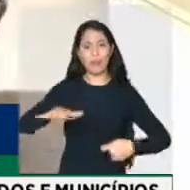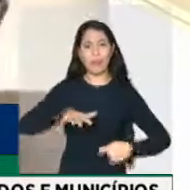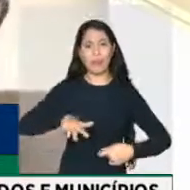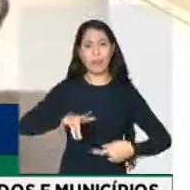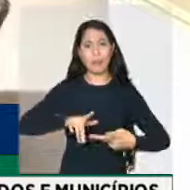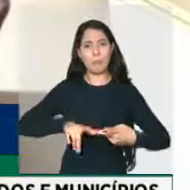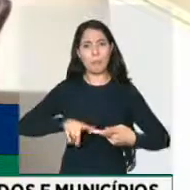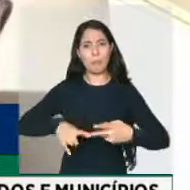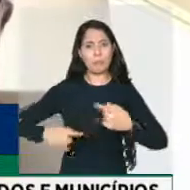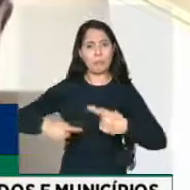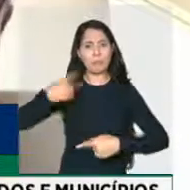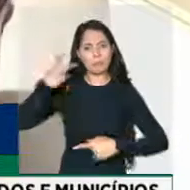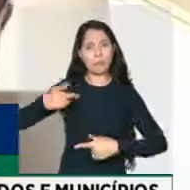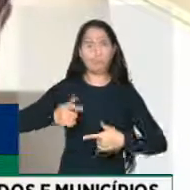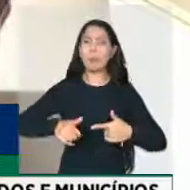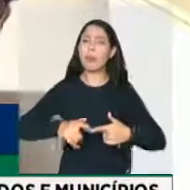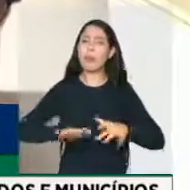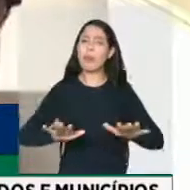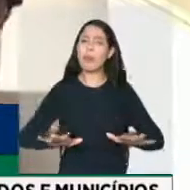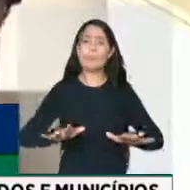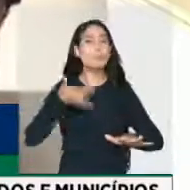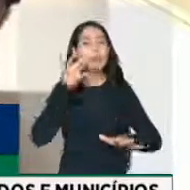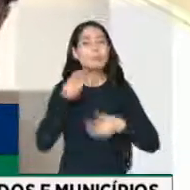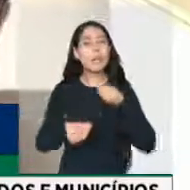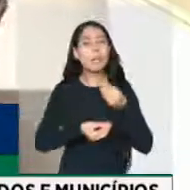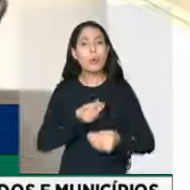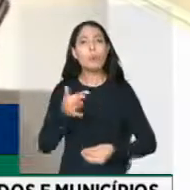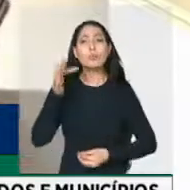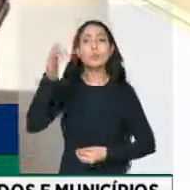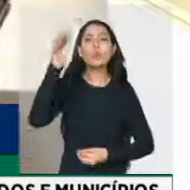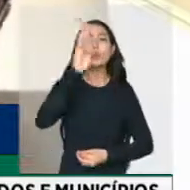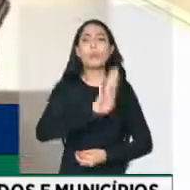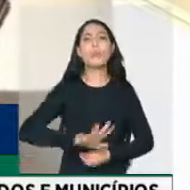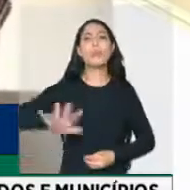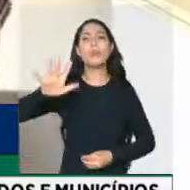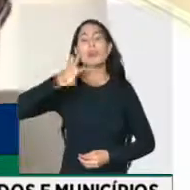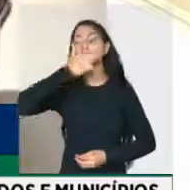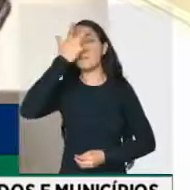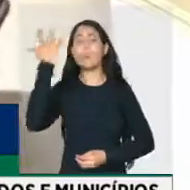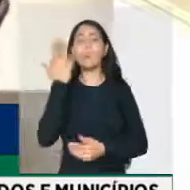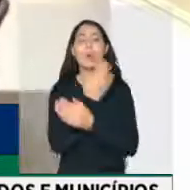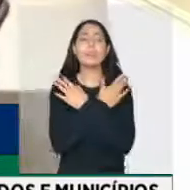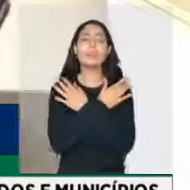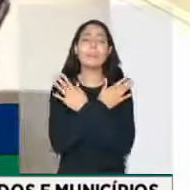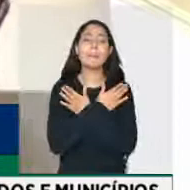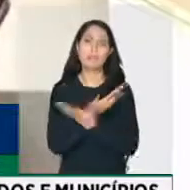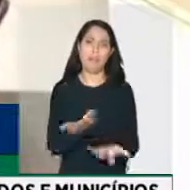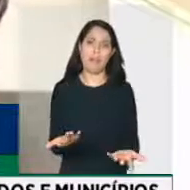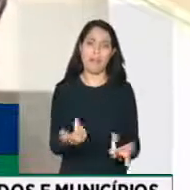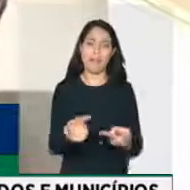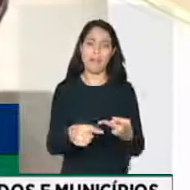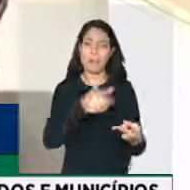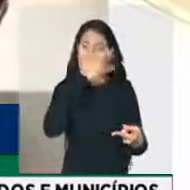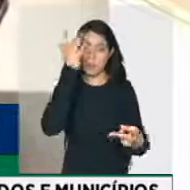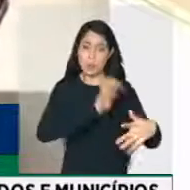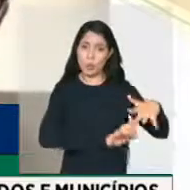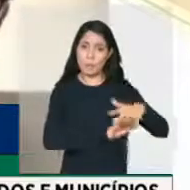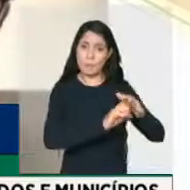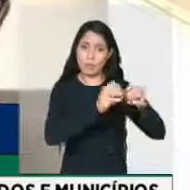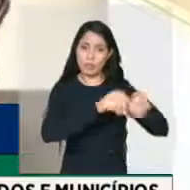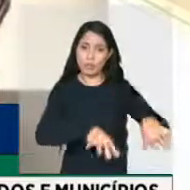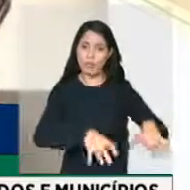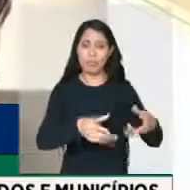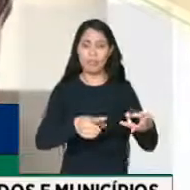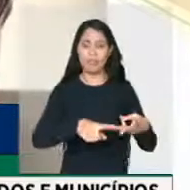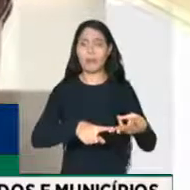crise. Com um monte de brasileiros desempregados, as empresas completamente desestruturadas e falindo.